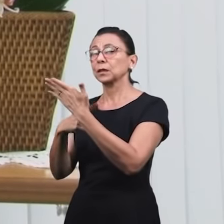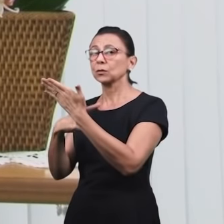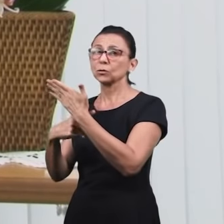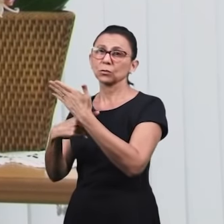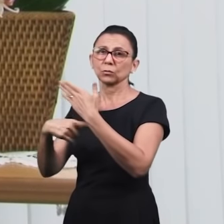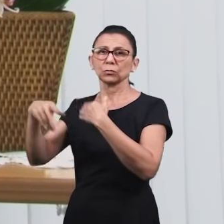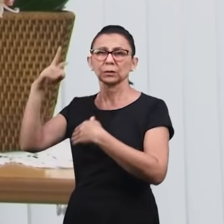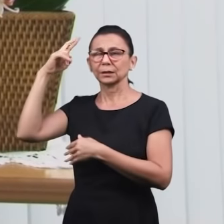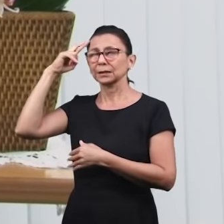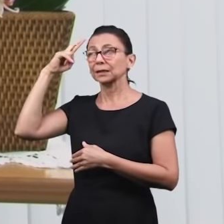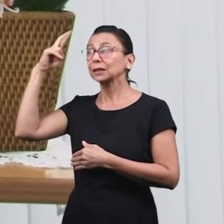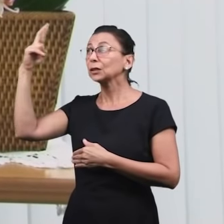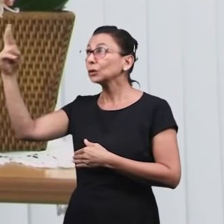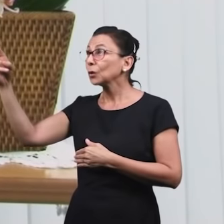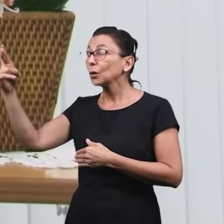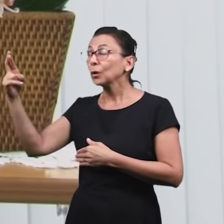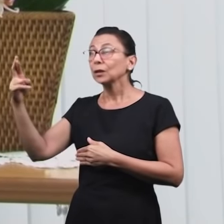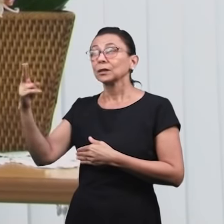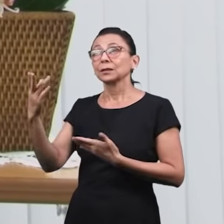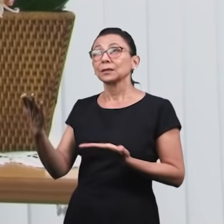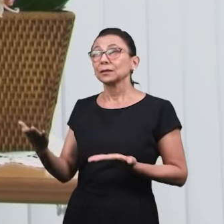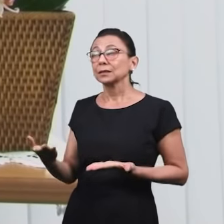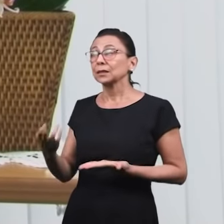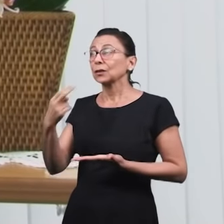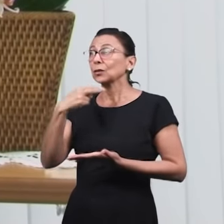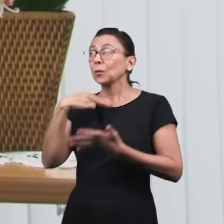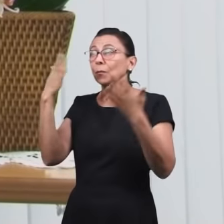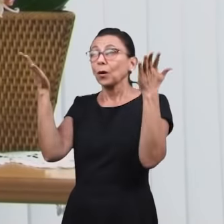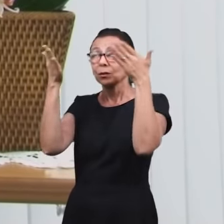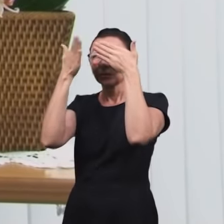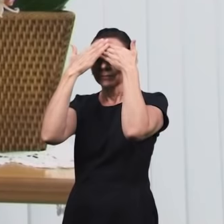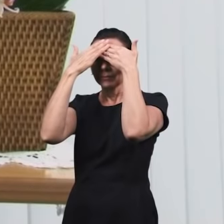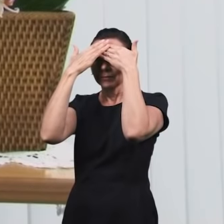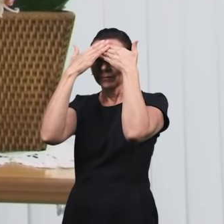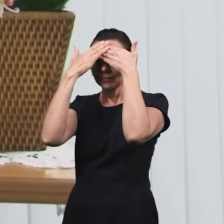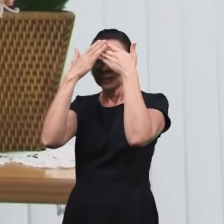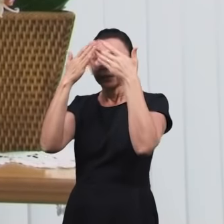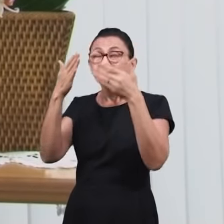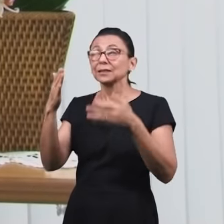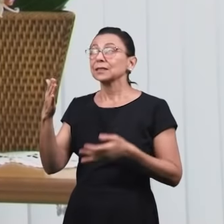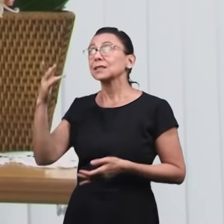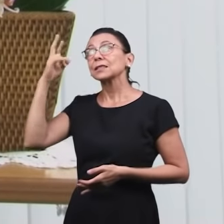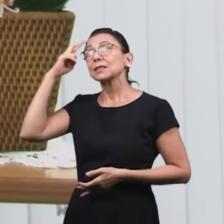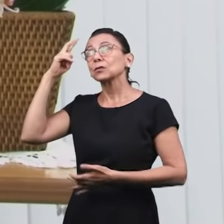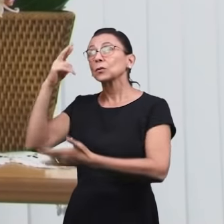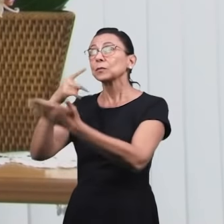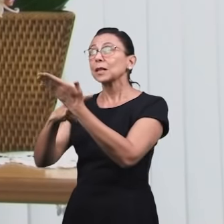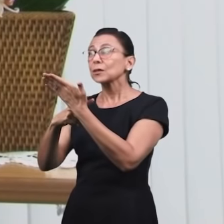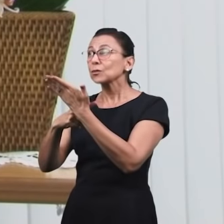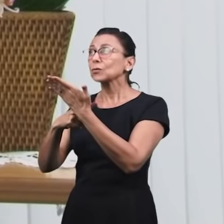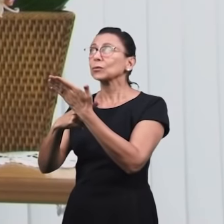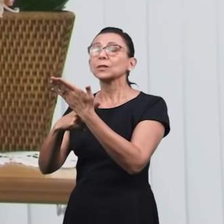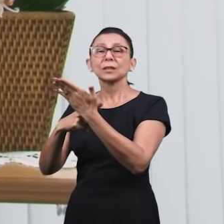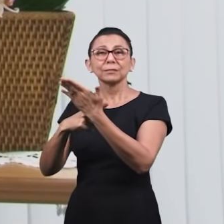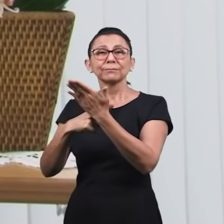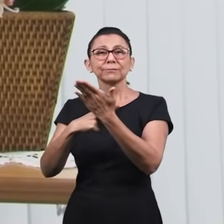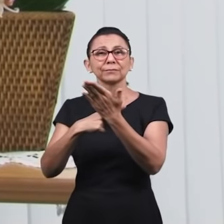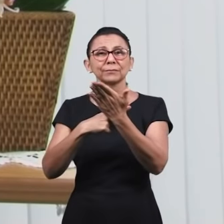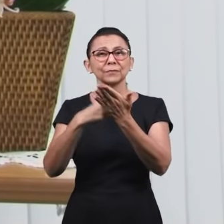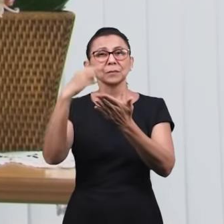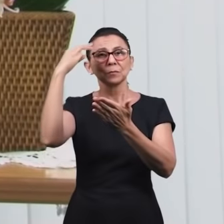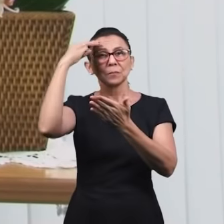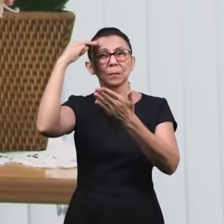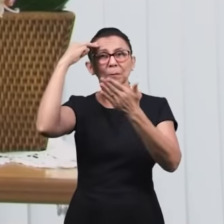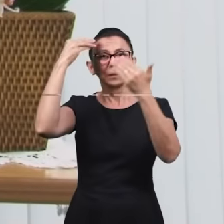não me permita mudar, não me permita perder a visão e a direção que um dia o Senhor me concedeu.